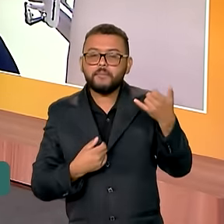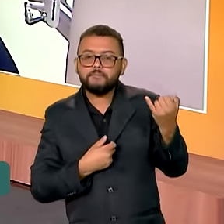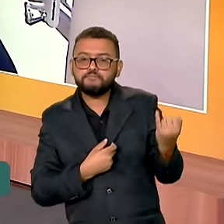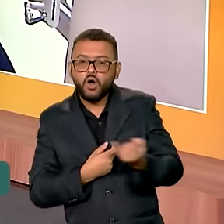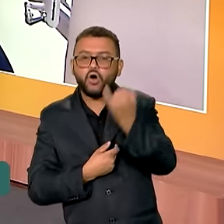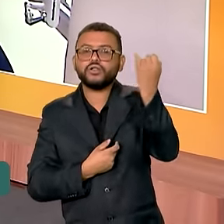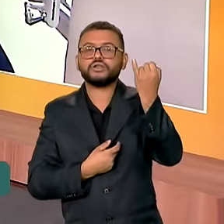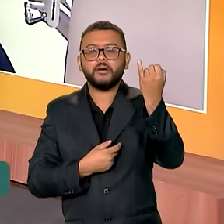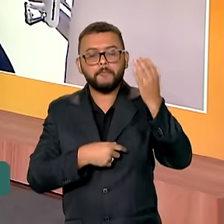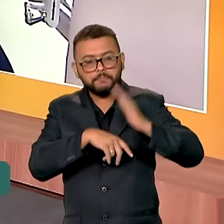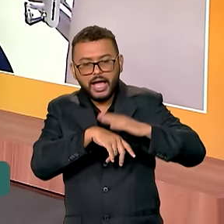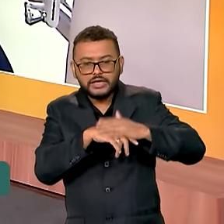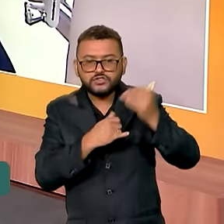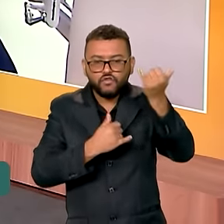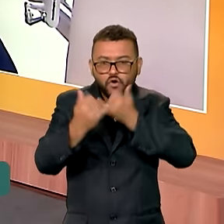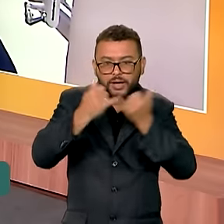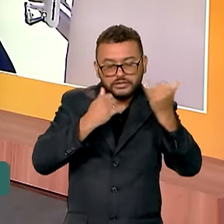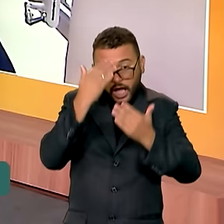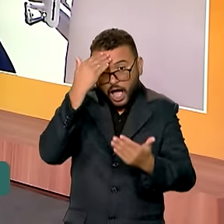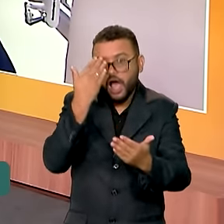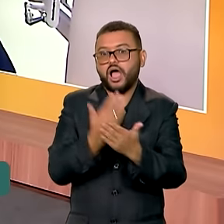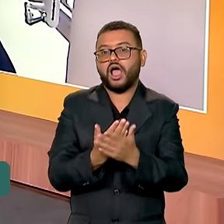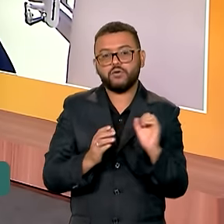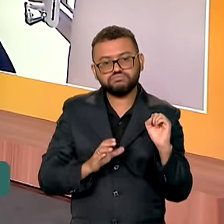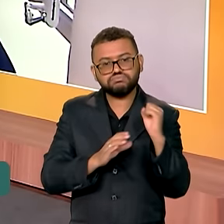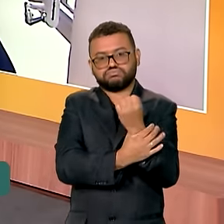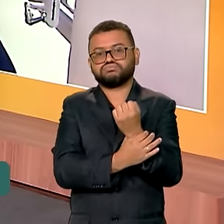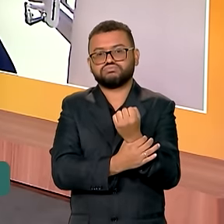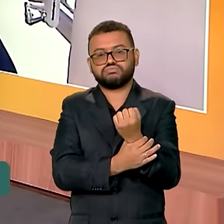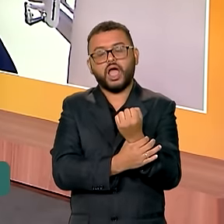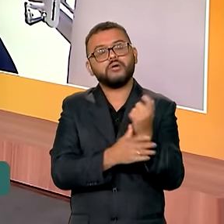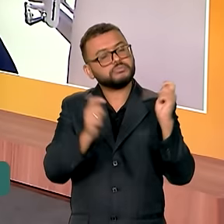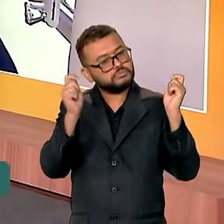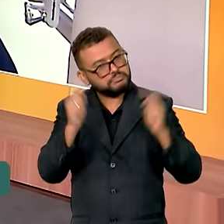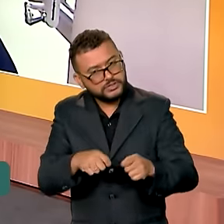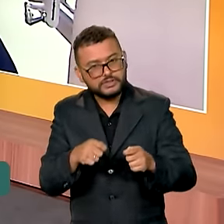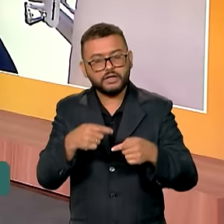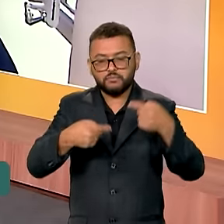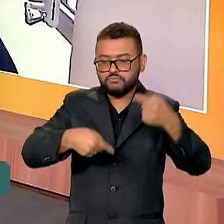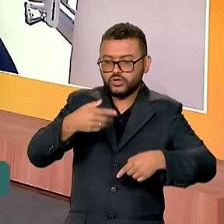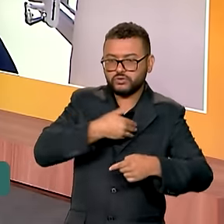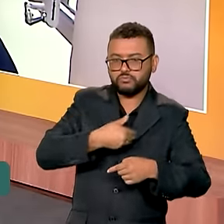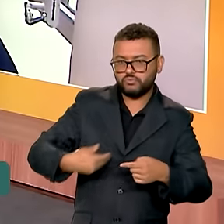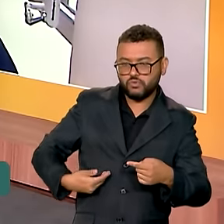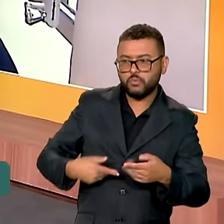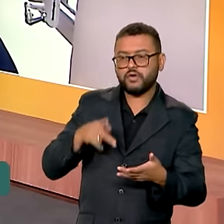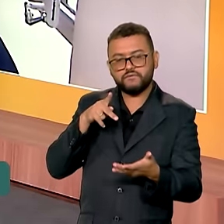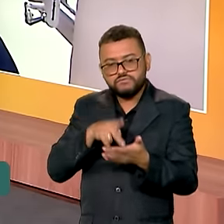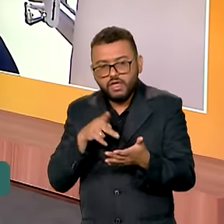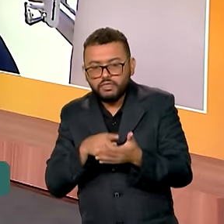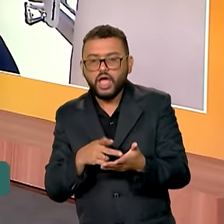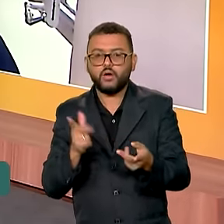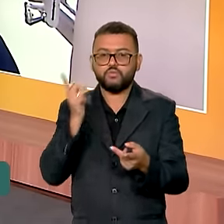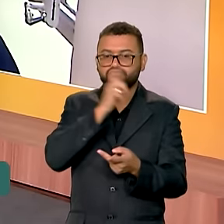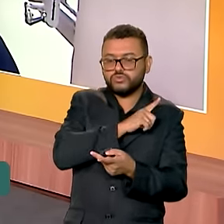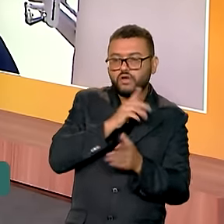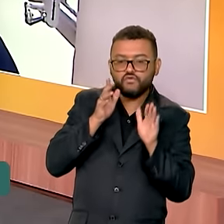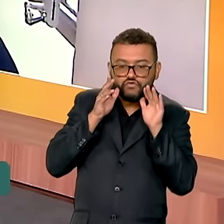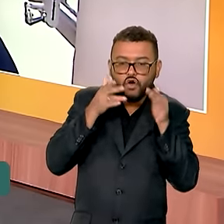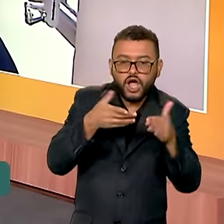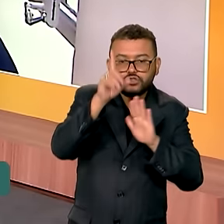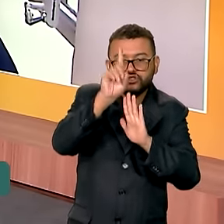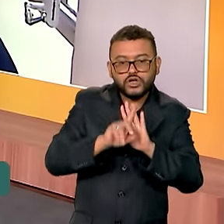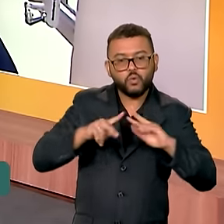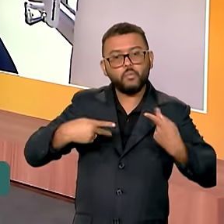se ter dados confiáveis para você conseguir fazer políticas públicas com foco nos